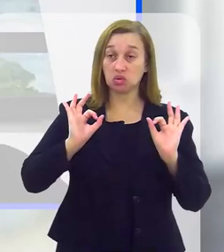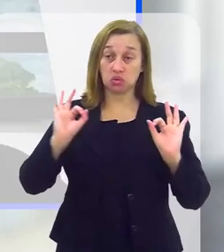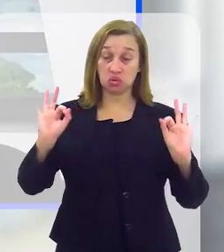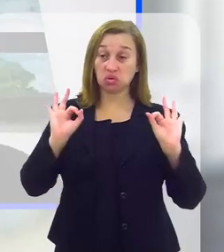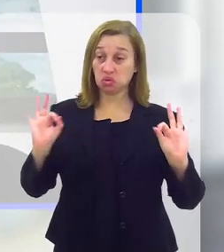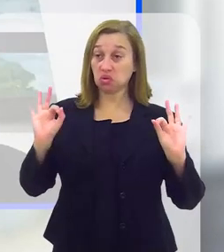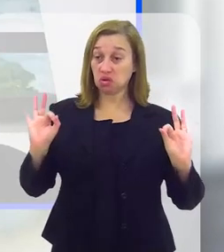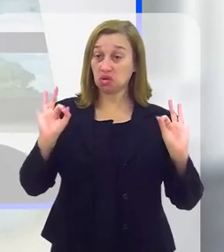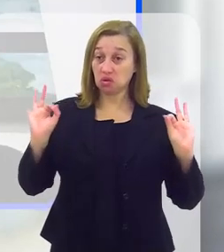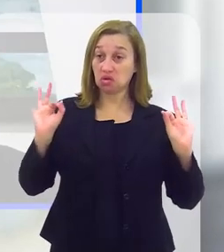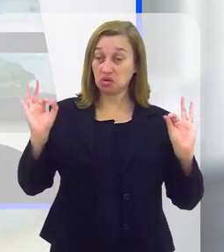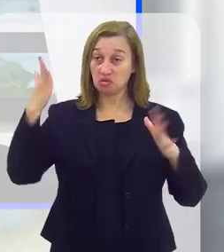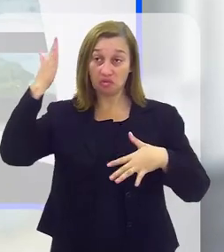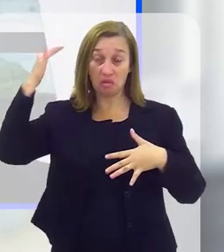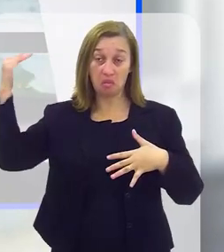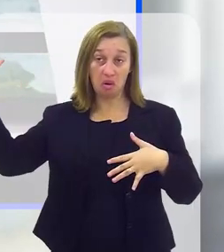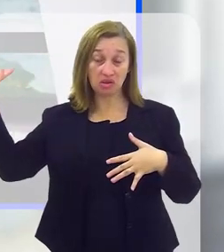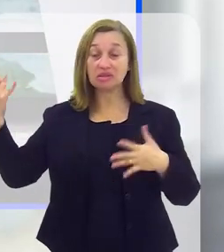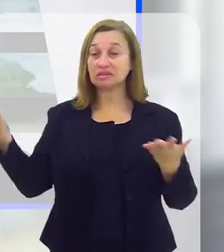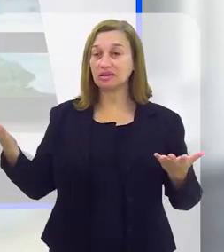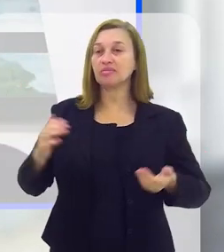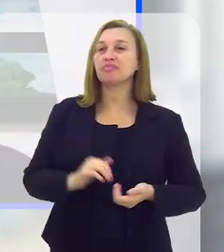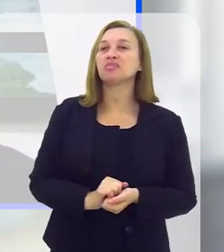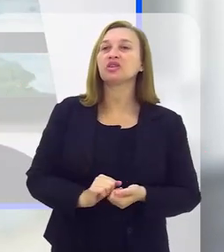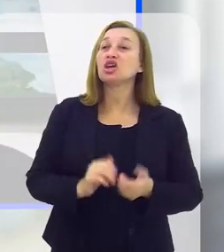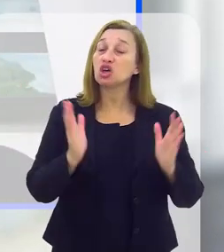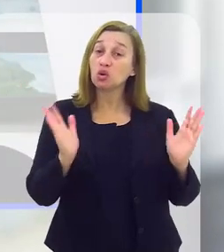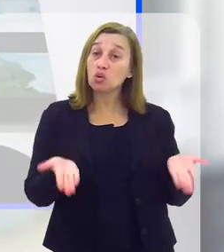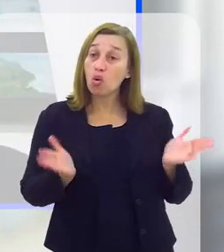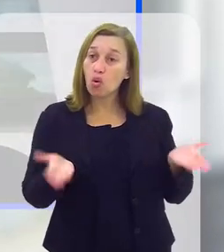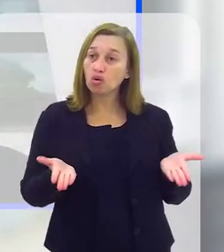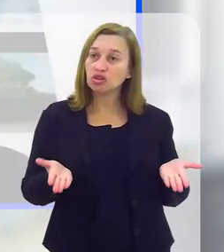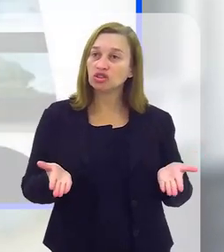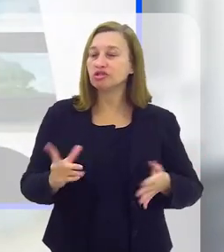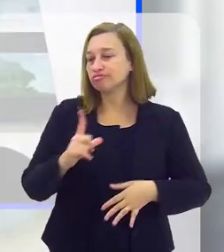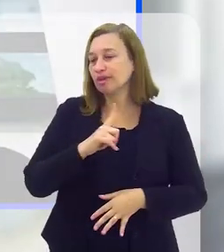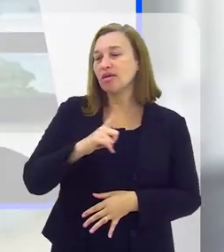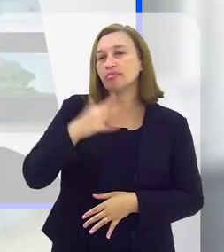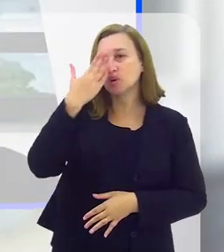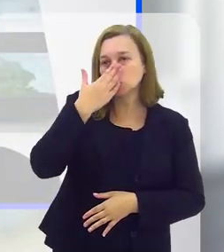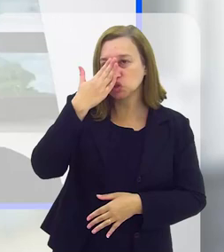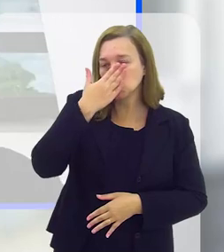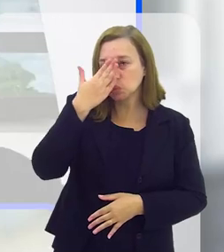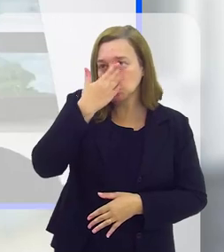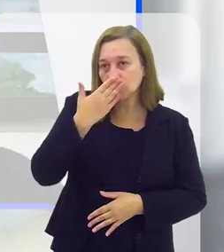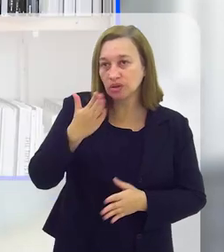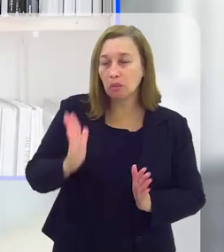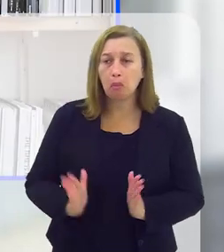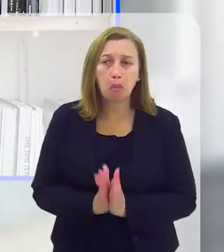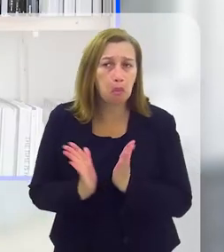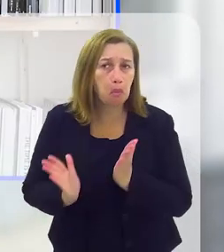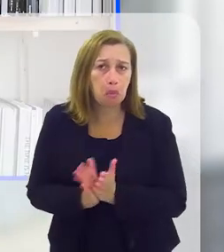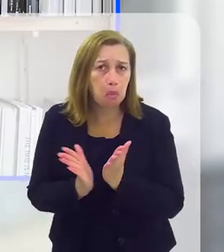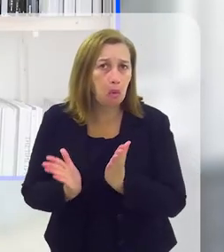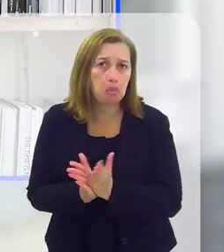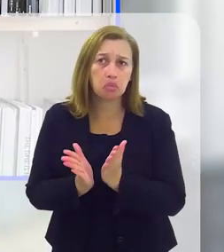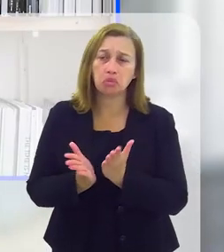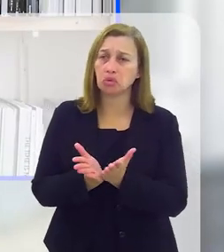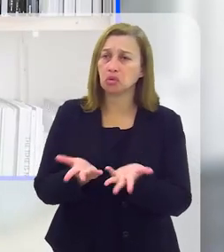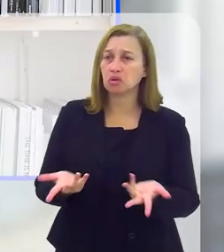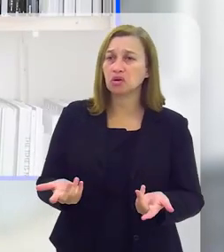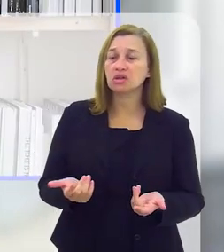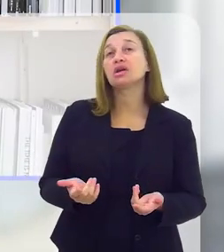prostitutas de luxo, que tinham lá os seus donos, digamos assim, e hoje em dia existem